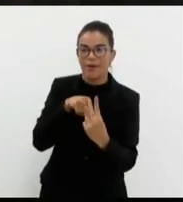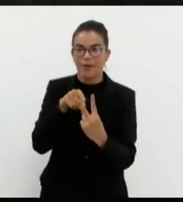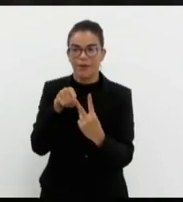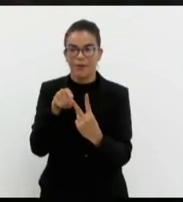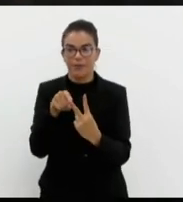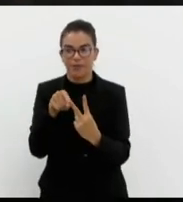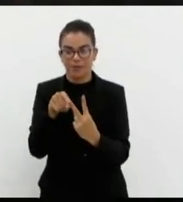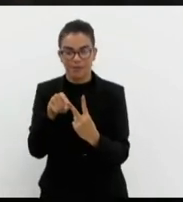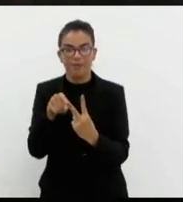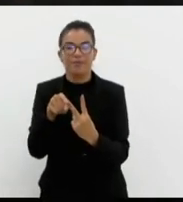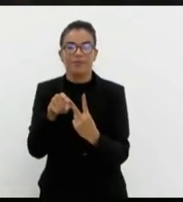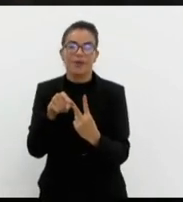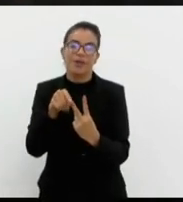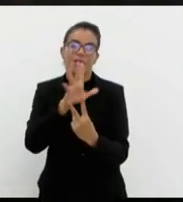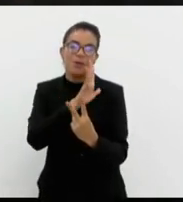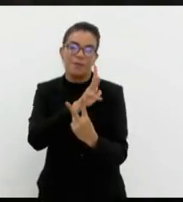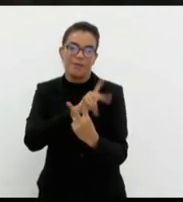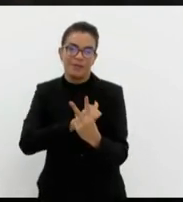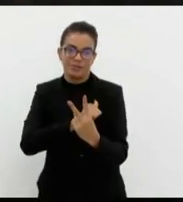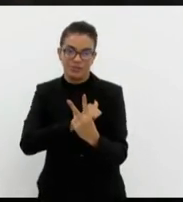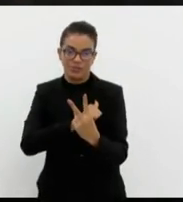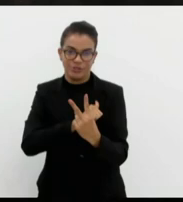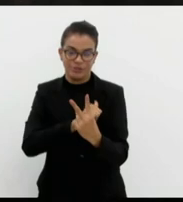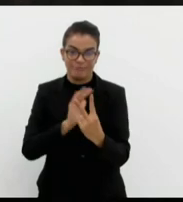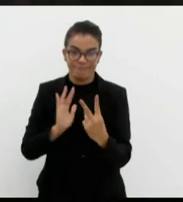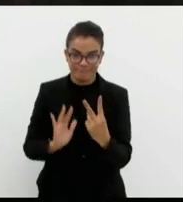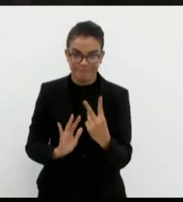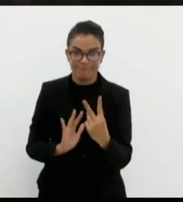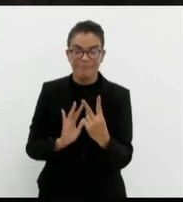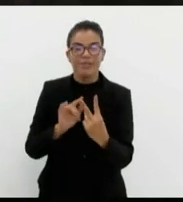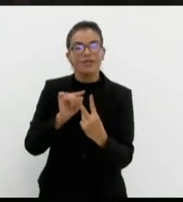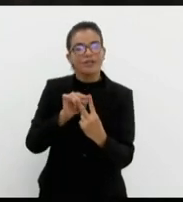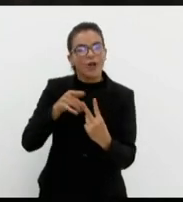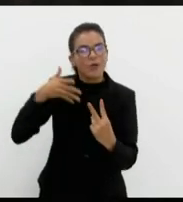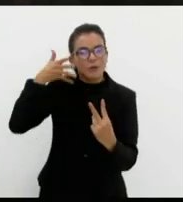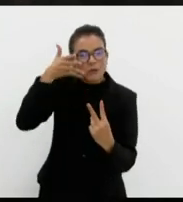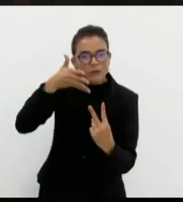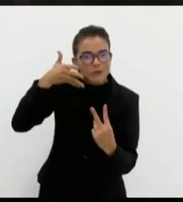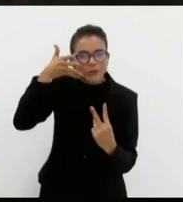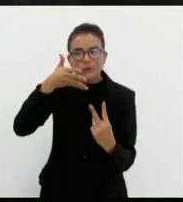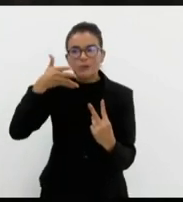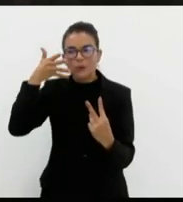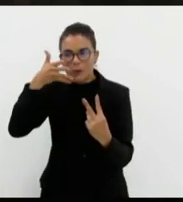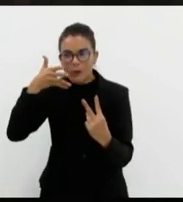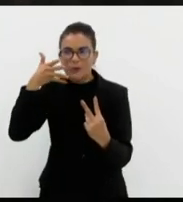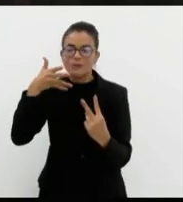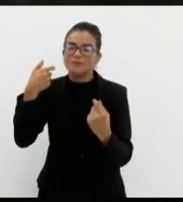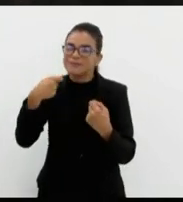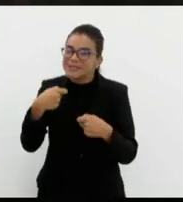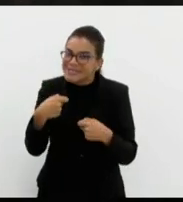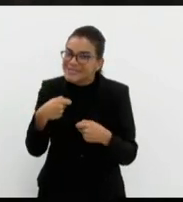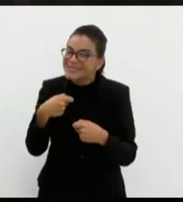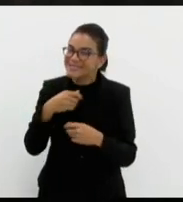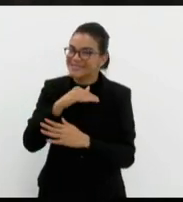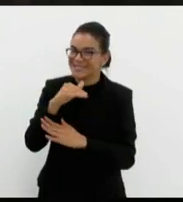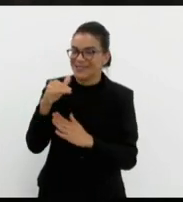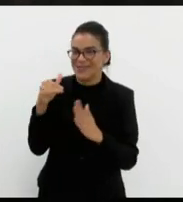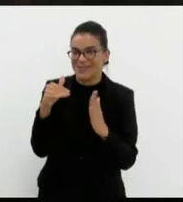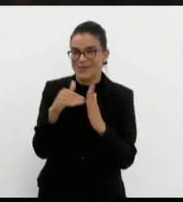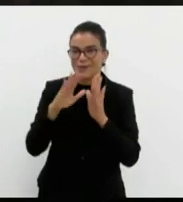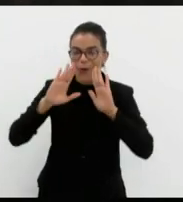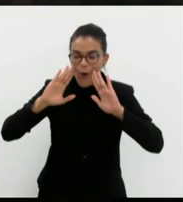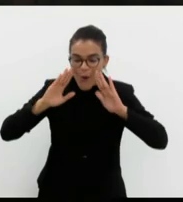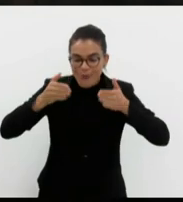e o Estado Palestino. Então, as falas e os discursos teriam que ser todos em